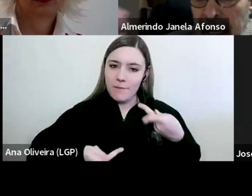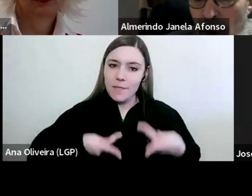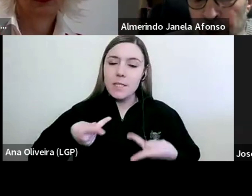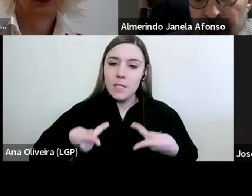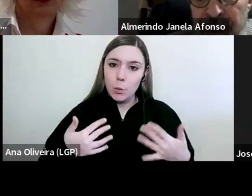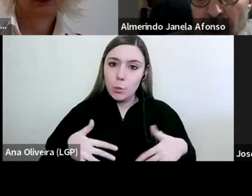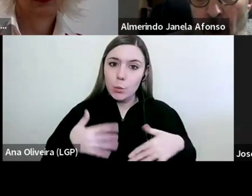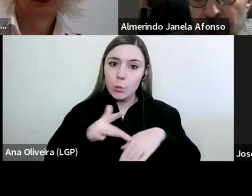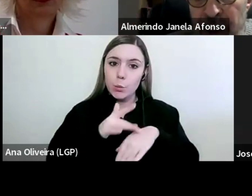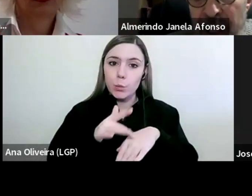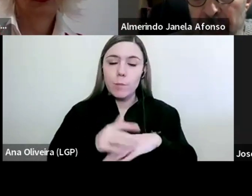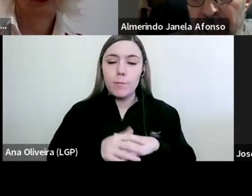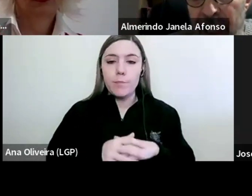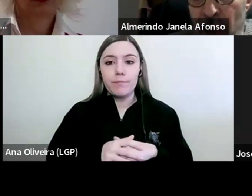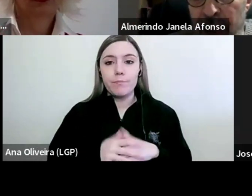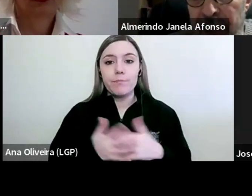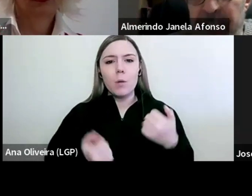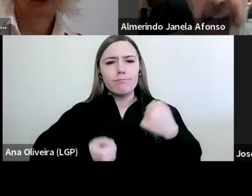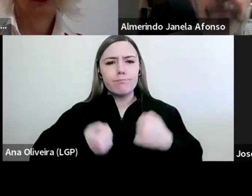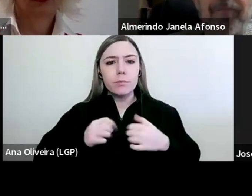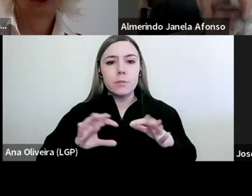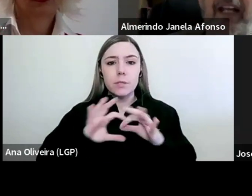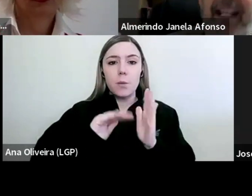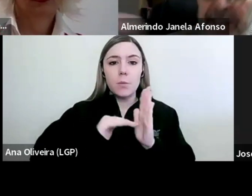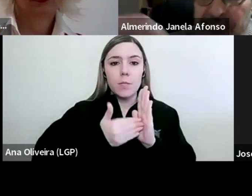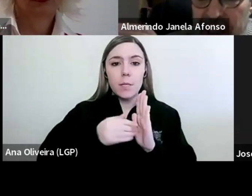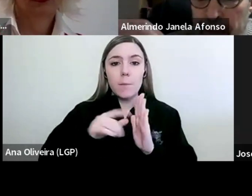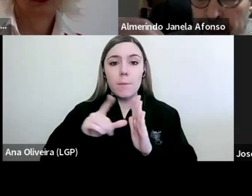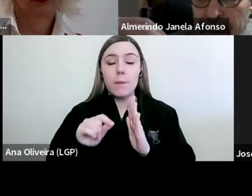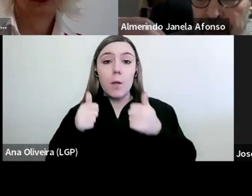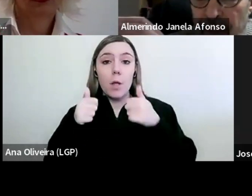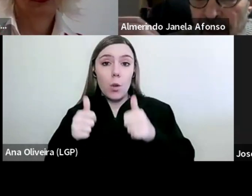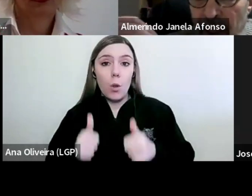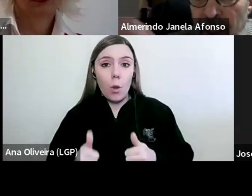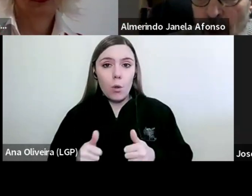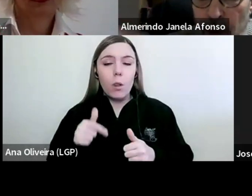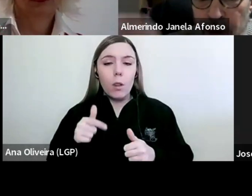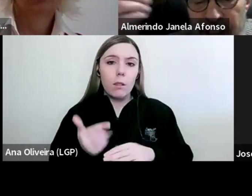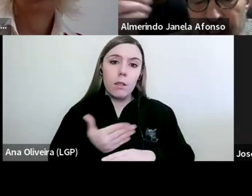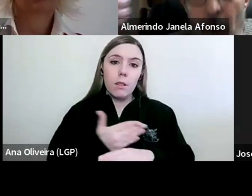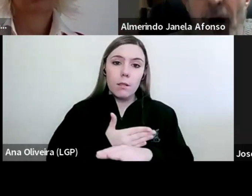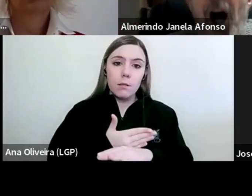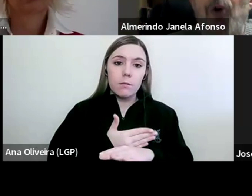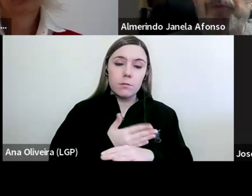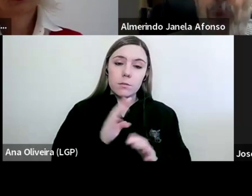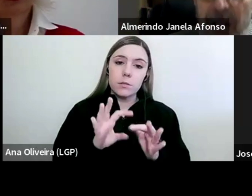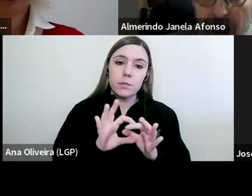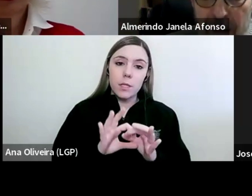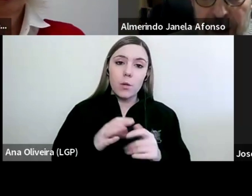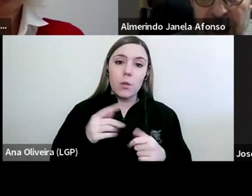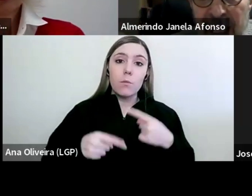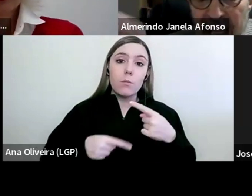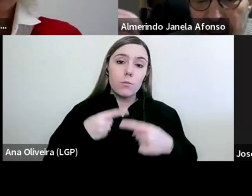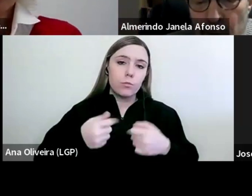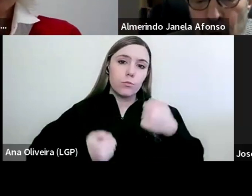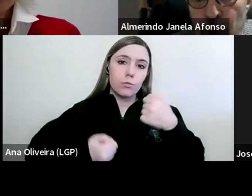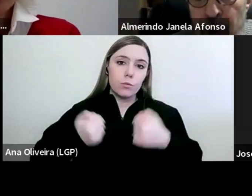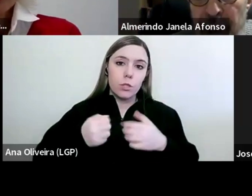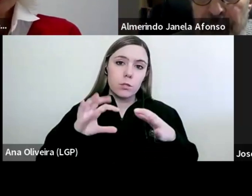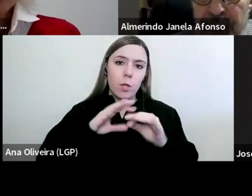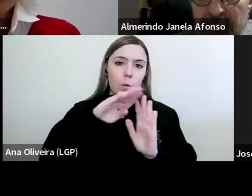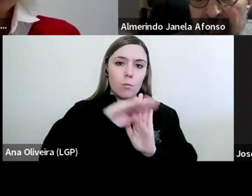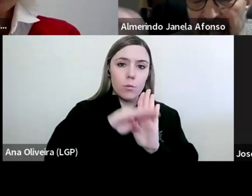A contestação aos exames e às notas antecipa a contestação aos programas, às